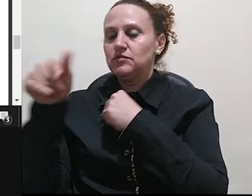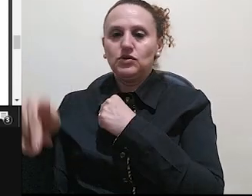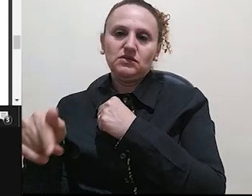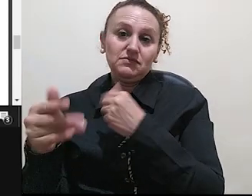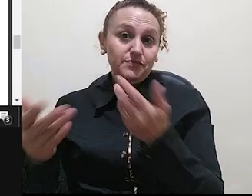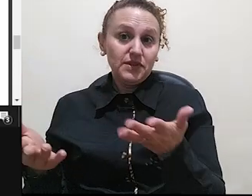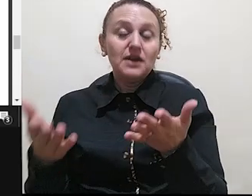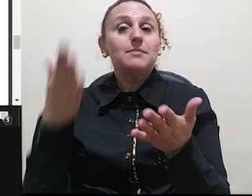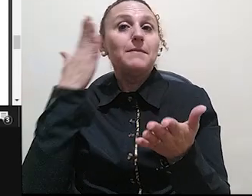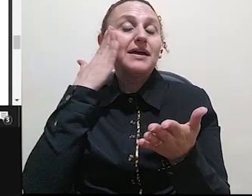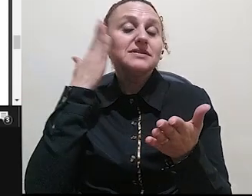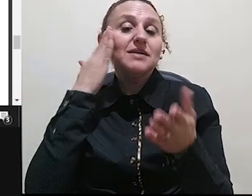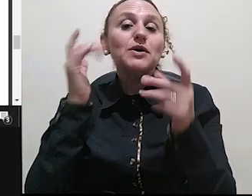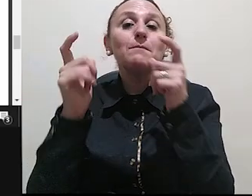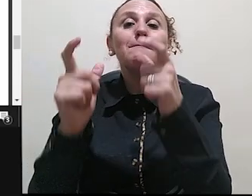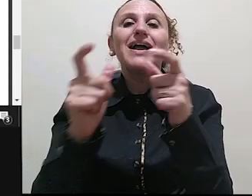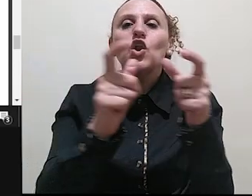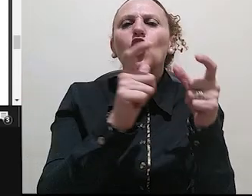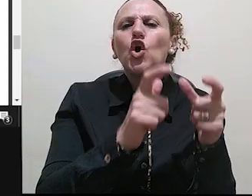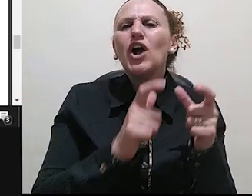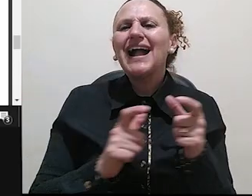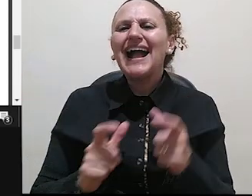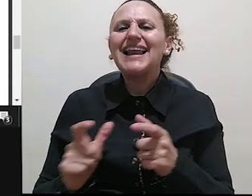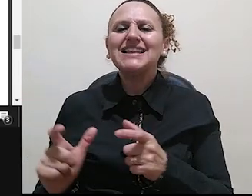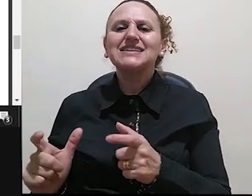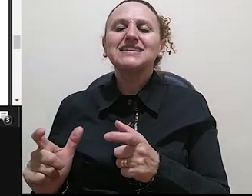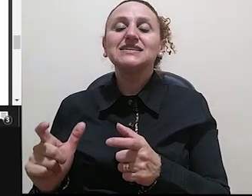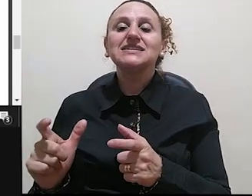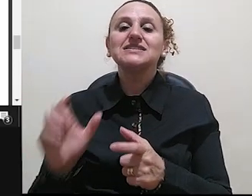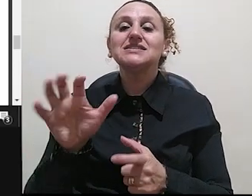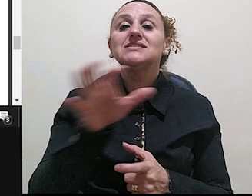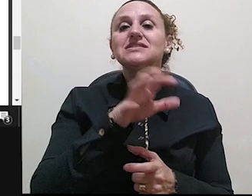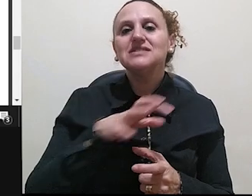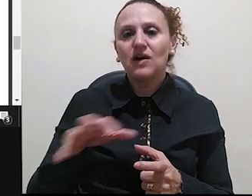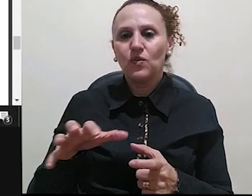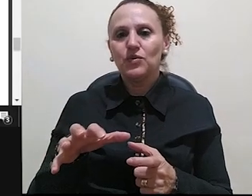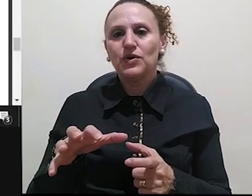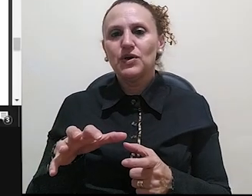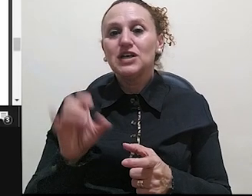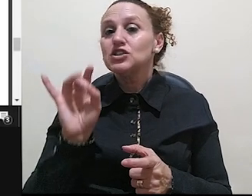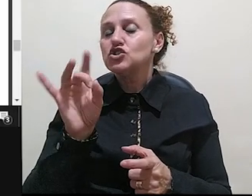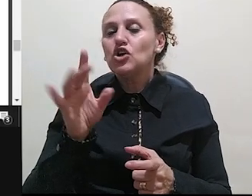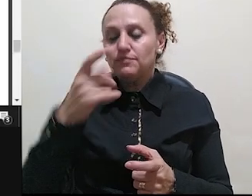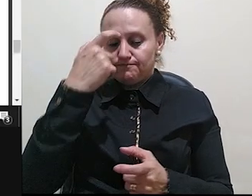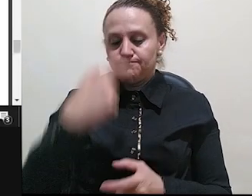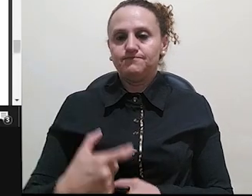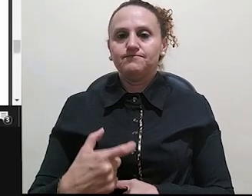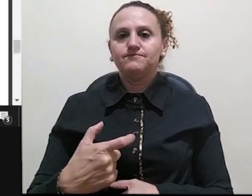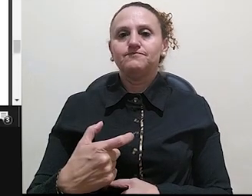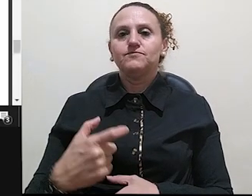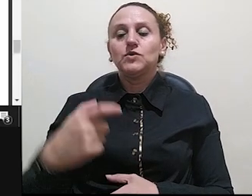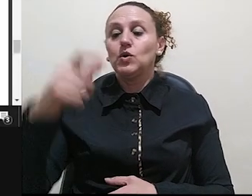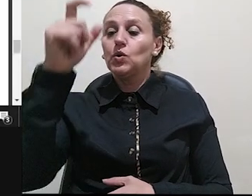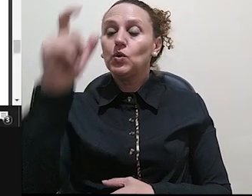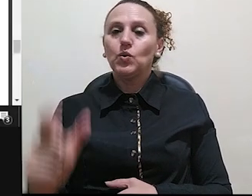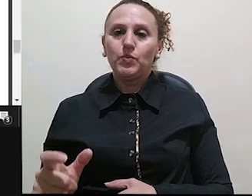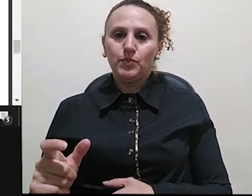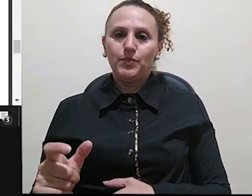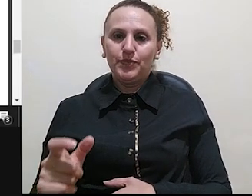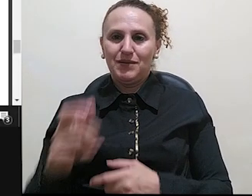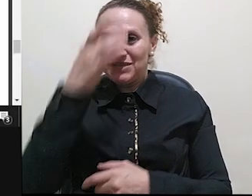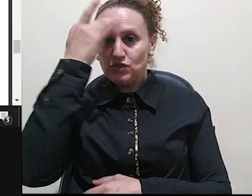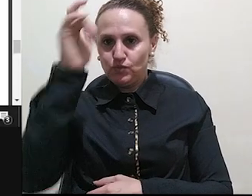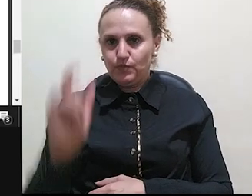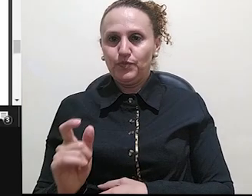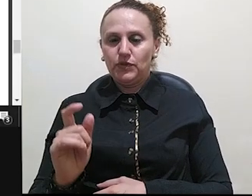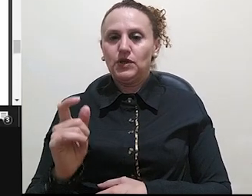localização temporal interessante para, enquanto leitor, saber que tem um tempo certo em que aquelas